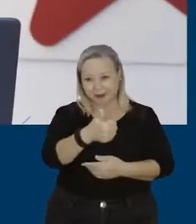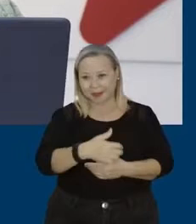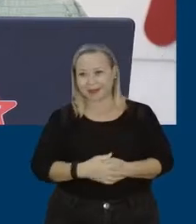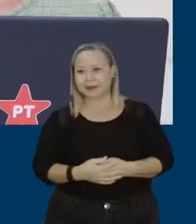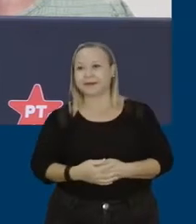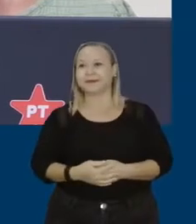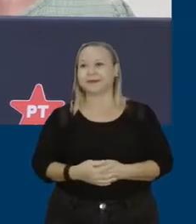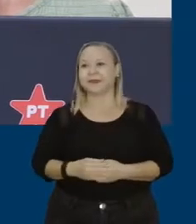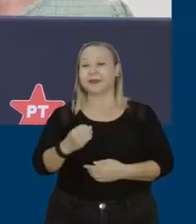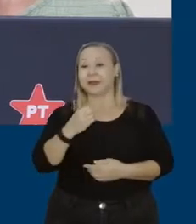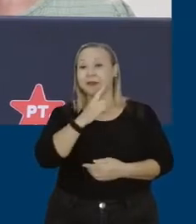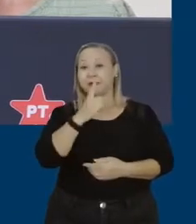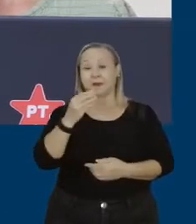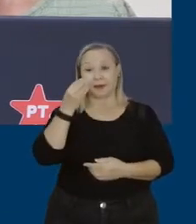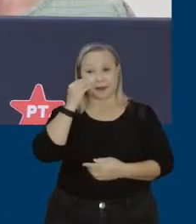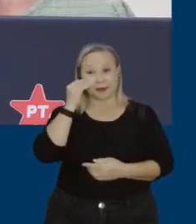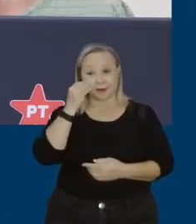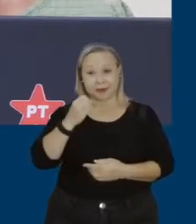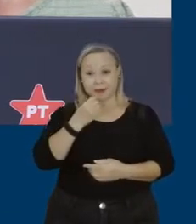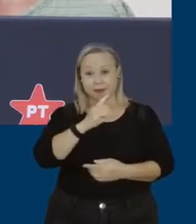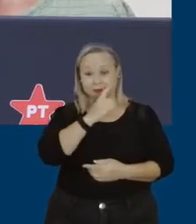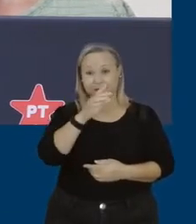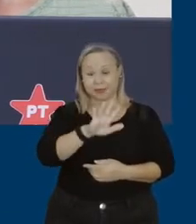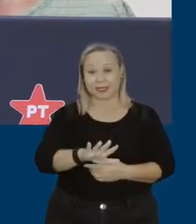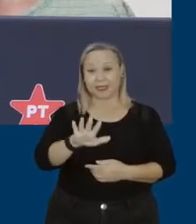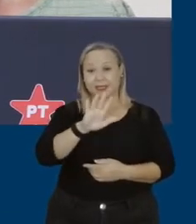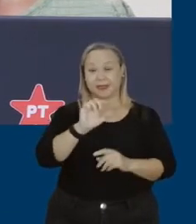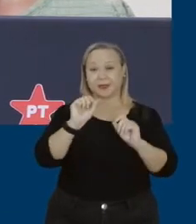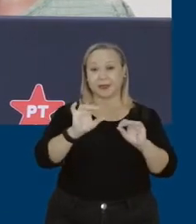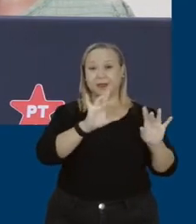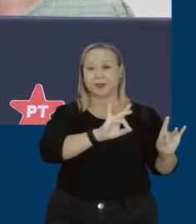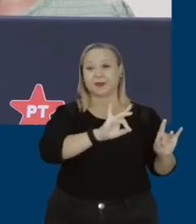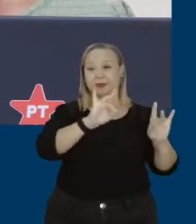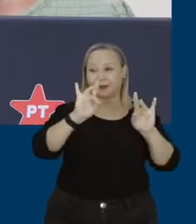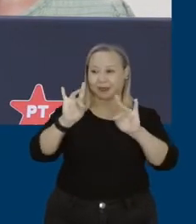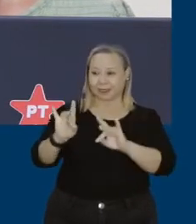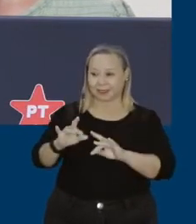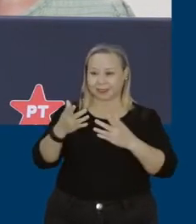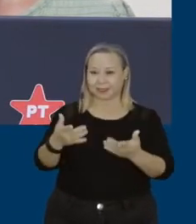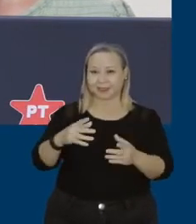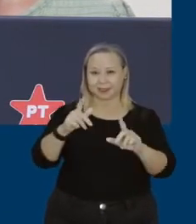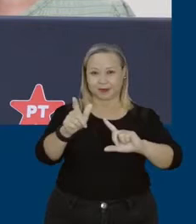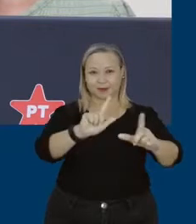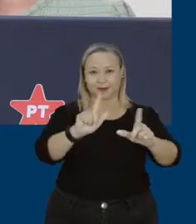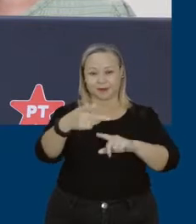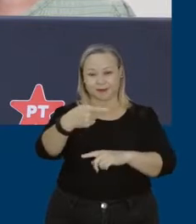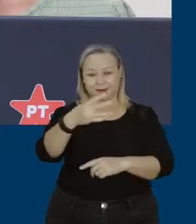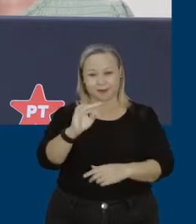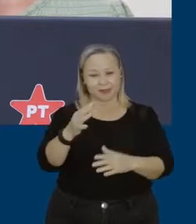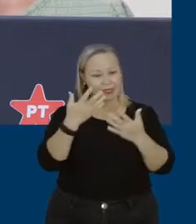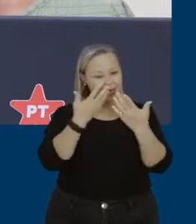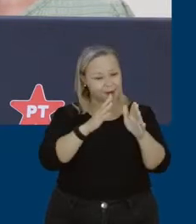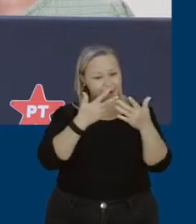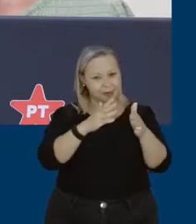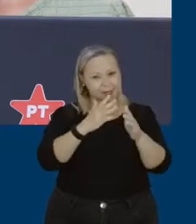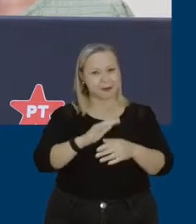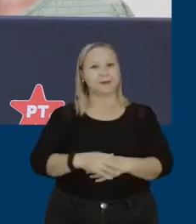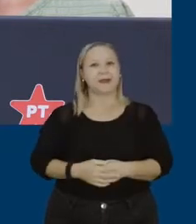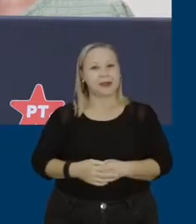Bom dia, Amanda. Bom dia a todos que nos assistem aqui pela TVPT. Parabéns pela